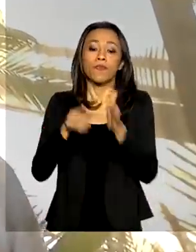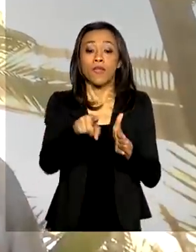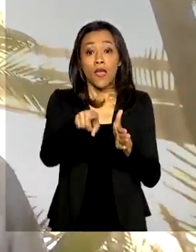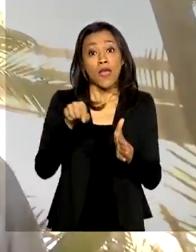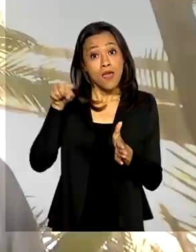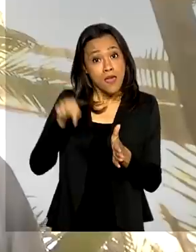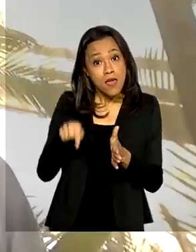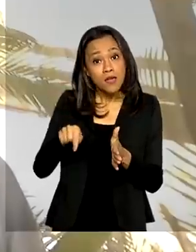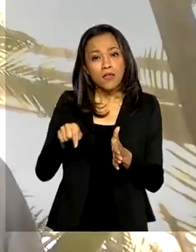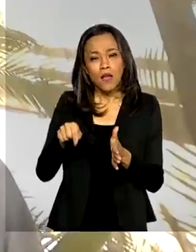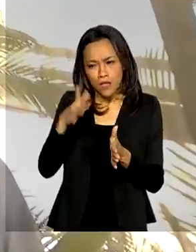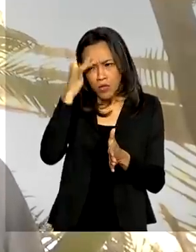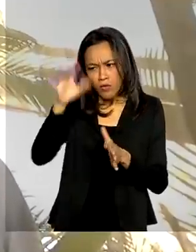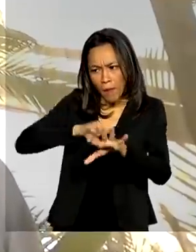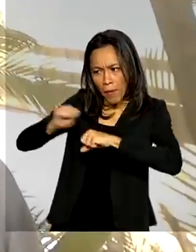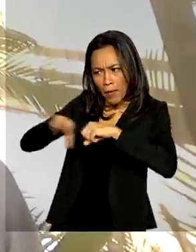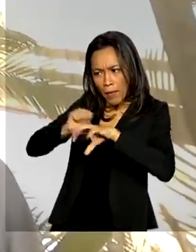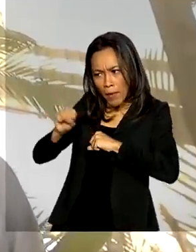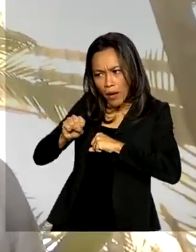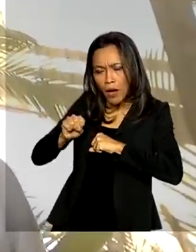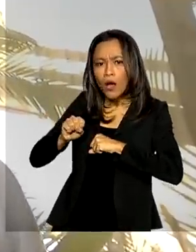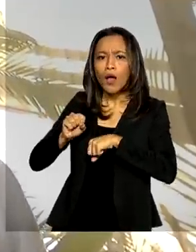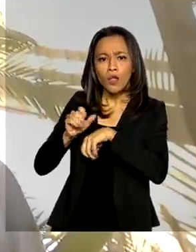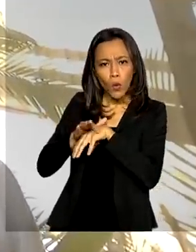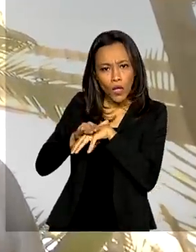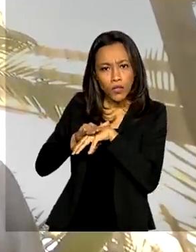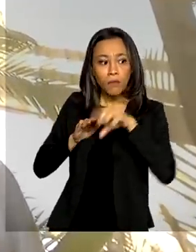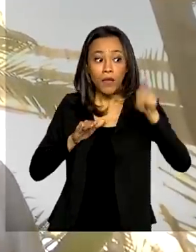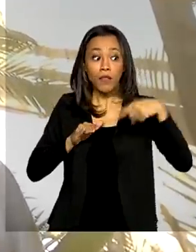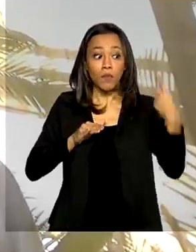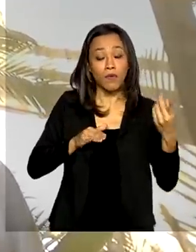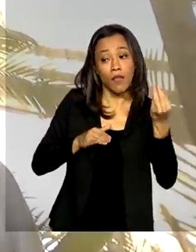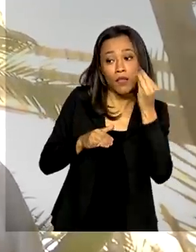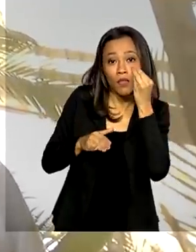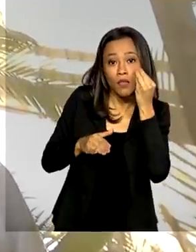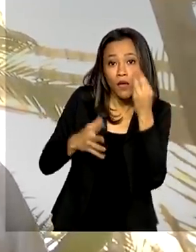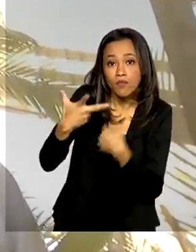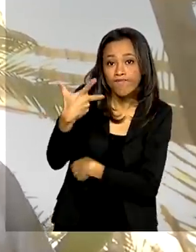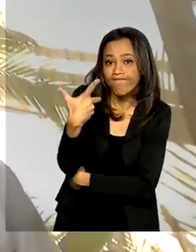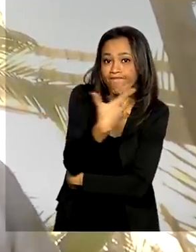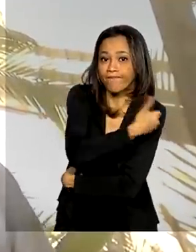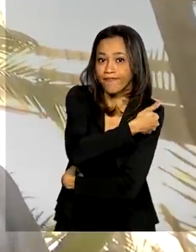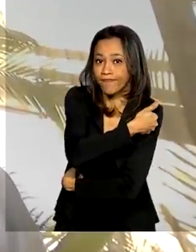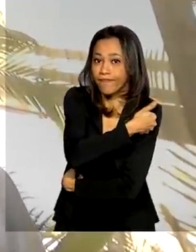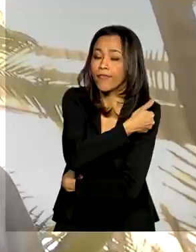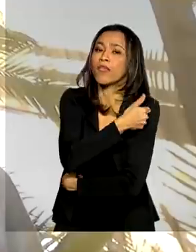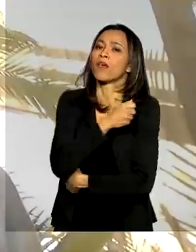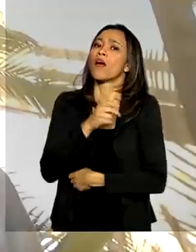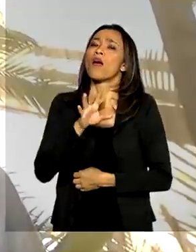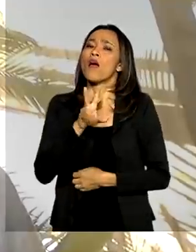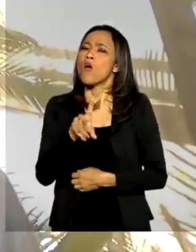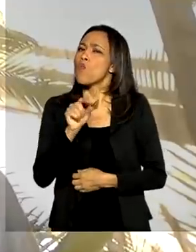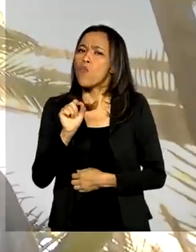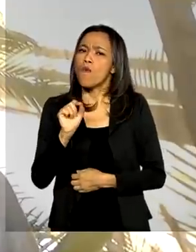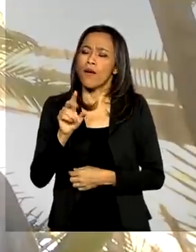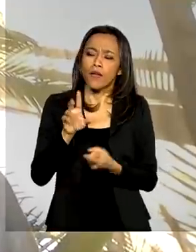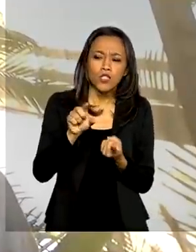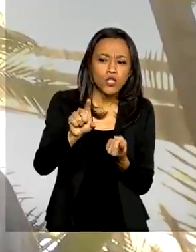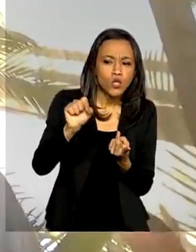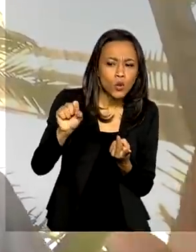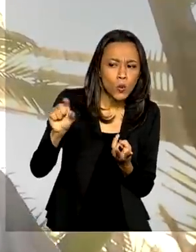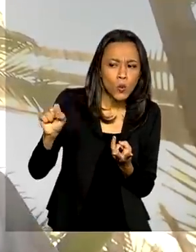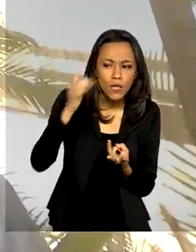infectar as pessoas para saber se a vacina funciona ou não. É um estudo em que vai se selecionar pessoas que vão tomar